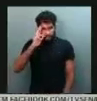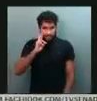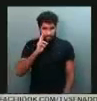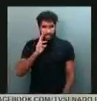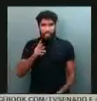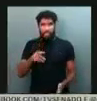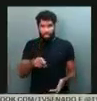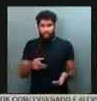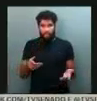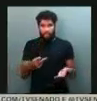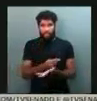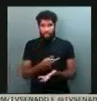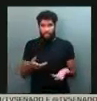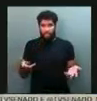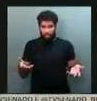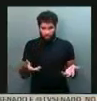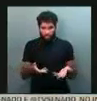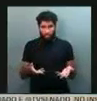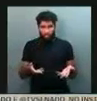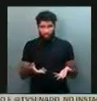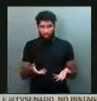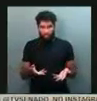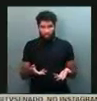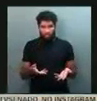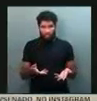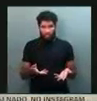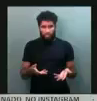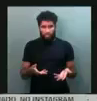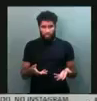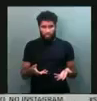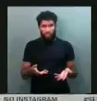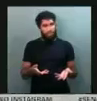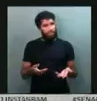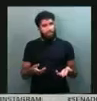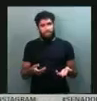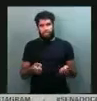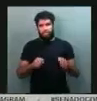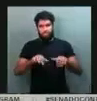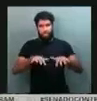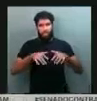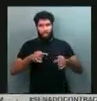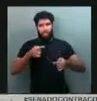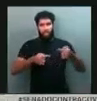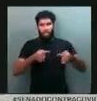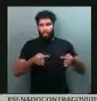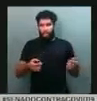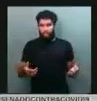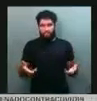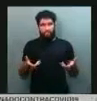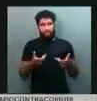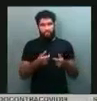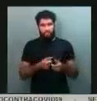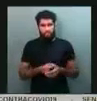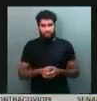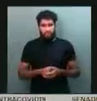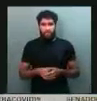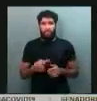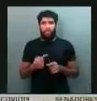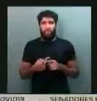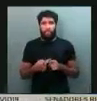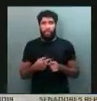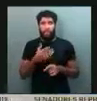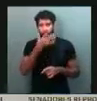hoje aqui, logo para mim, a melhor audiência pública. E melhor por quê? Também porque os